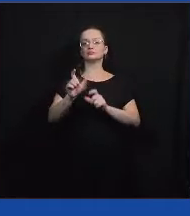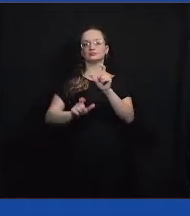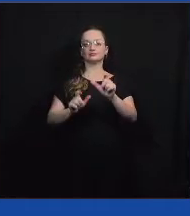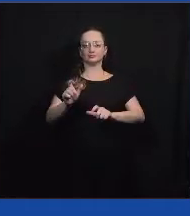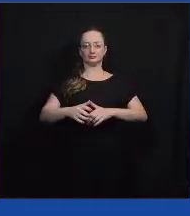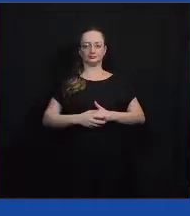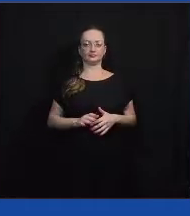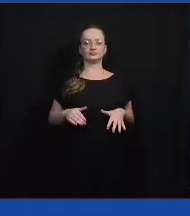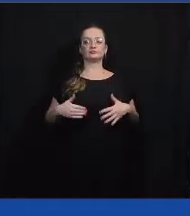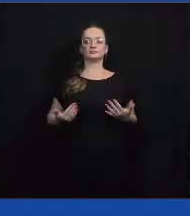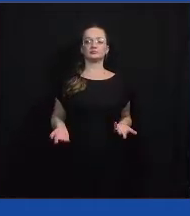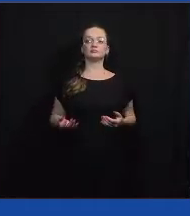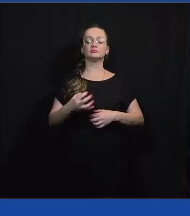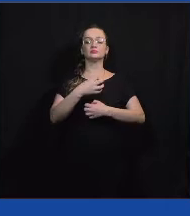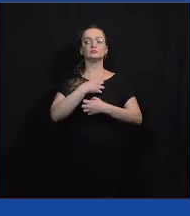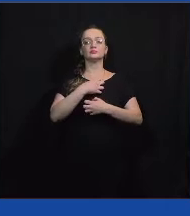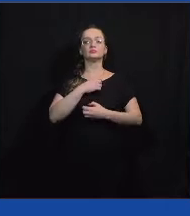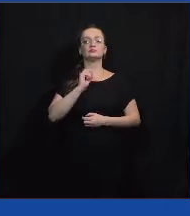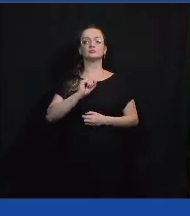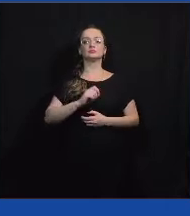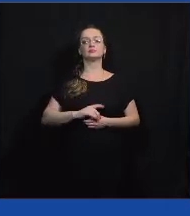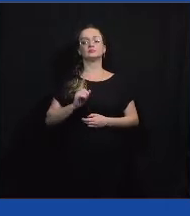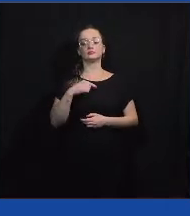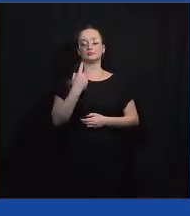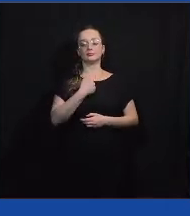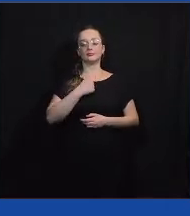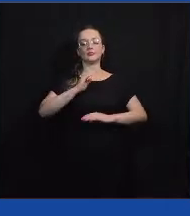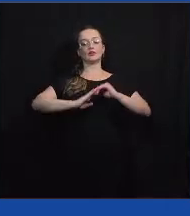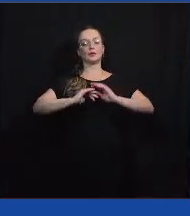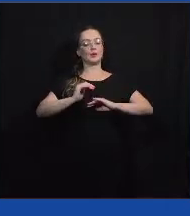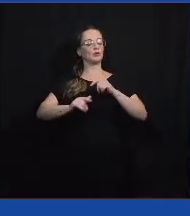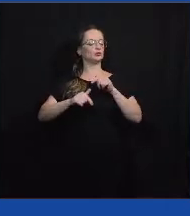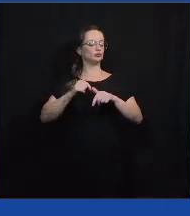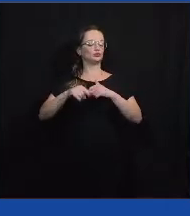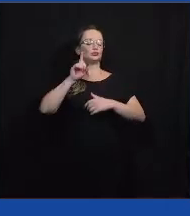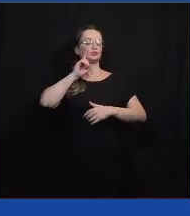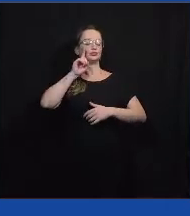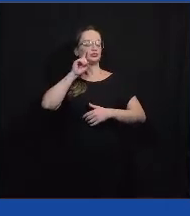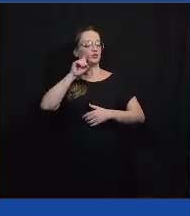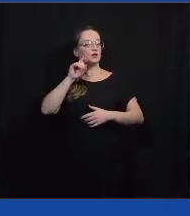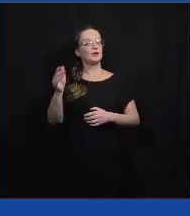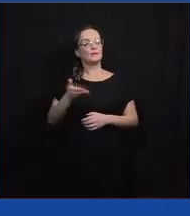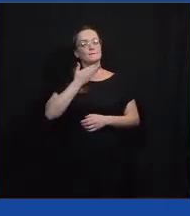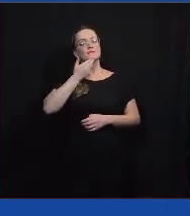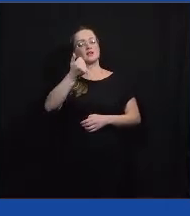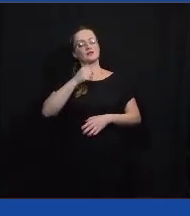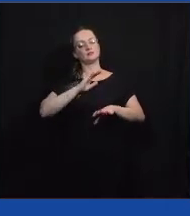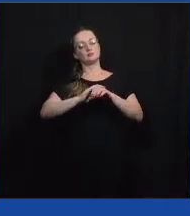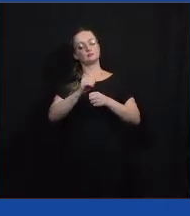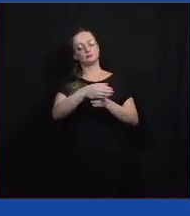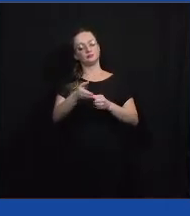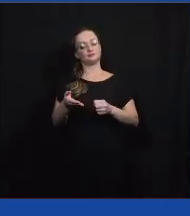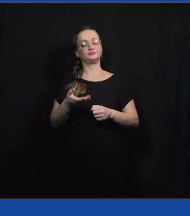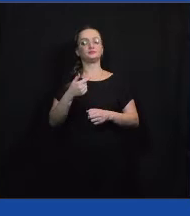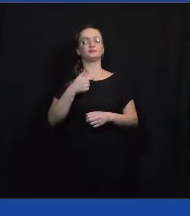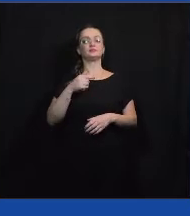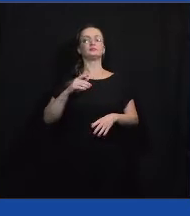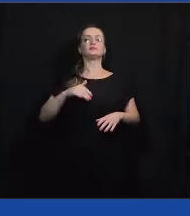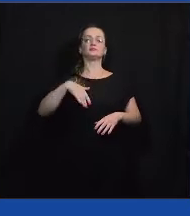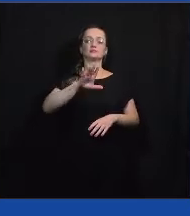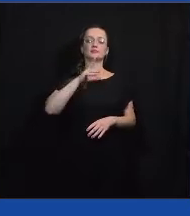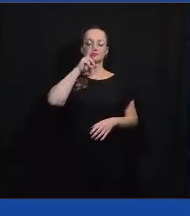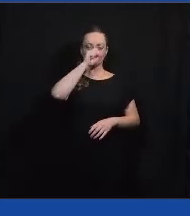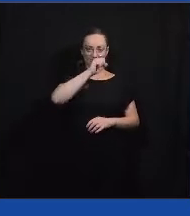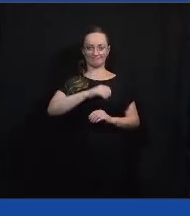Então, de certa forma, é o que a gente atua todos os dias para melhorar e deixar a nossa democracia cada vez mais